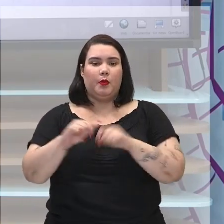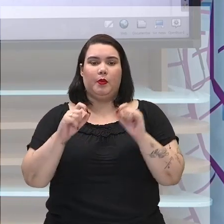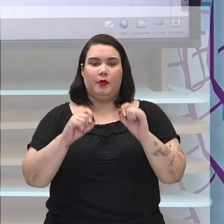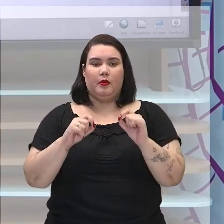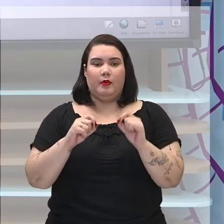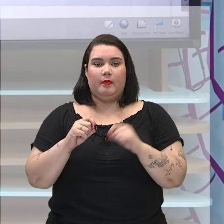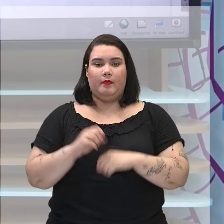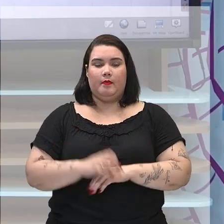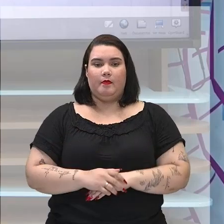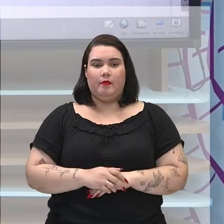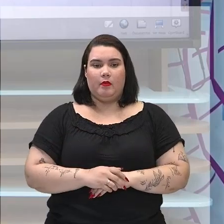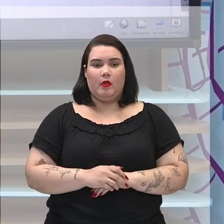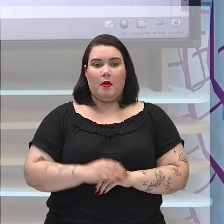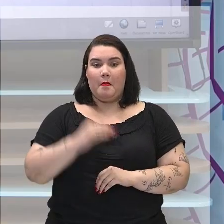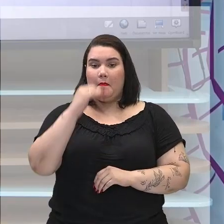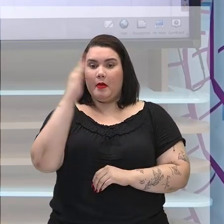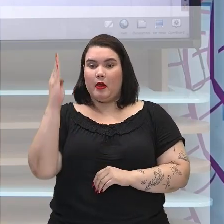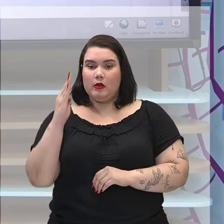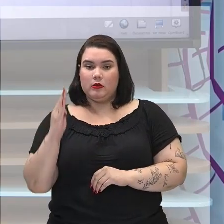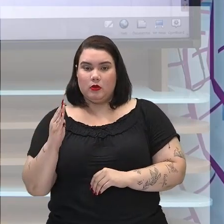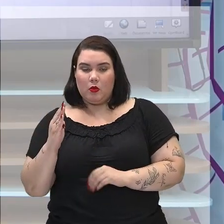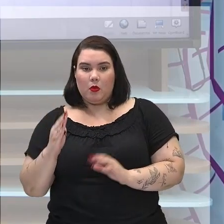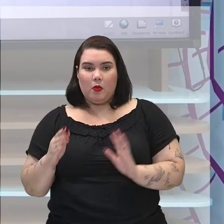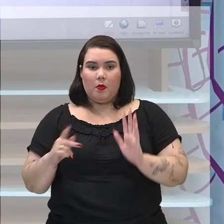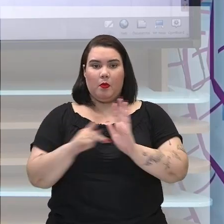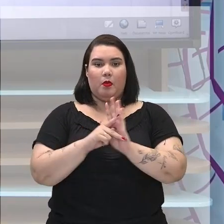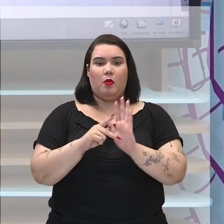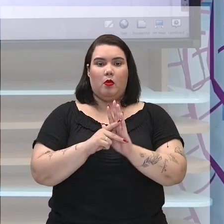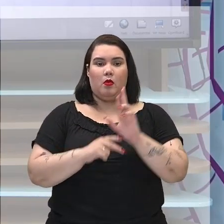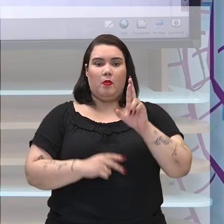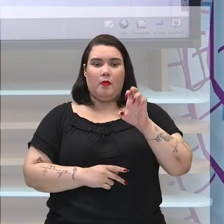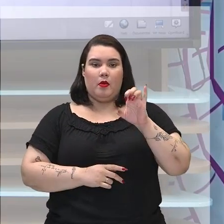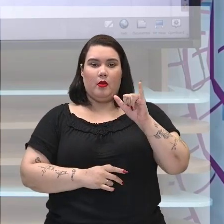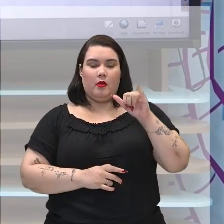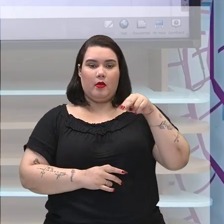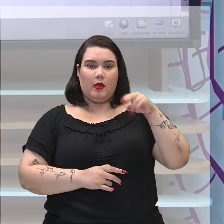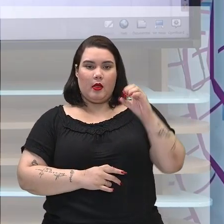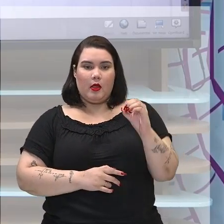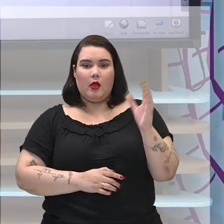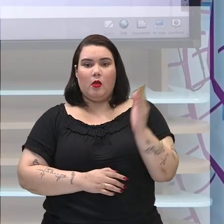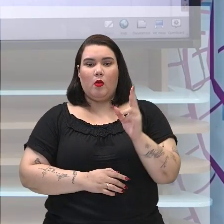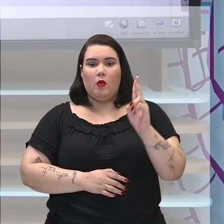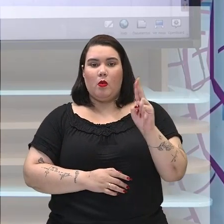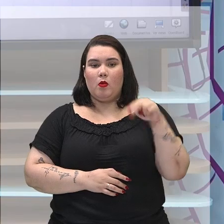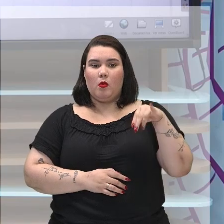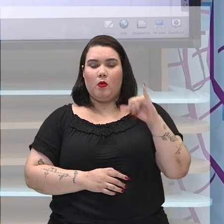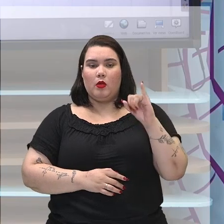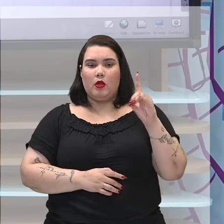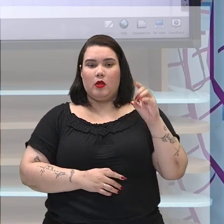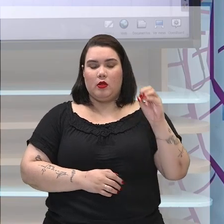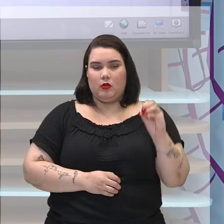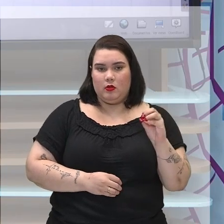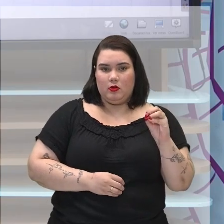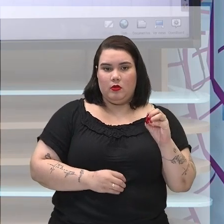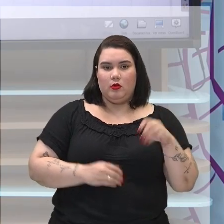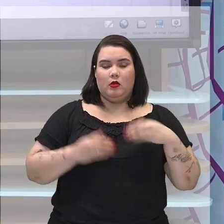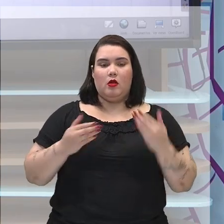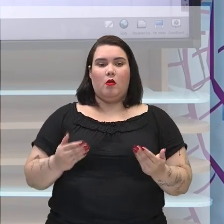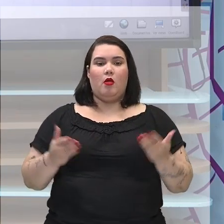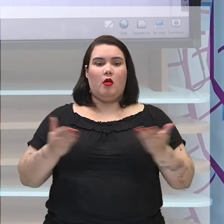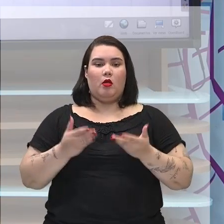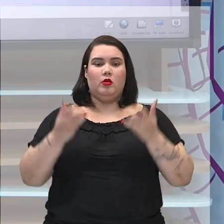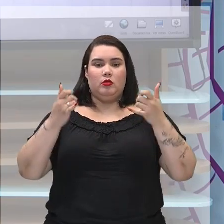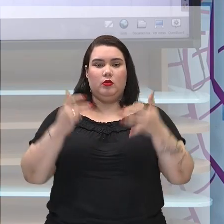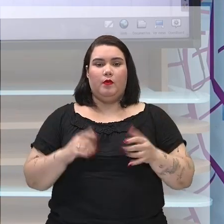a Reino Unido de Brasil e Algarves então isso quer dizer agora que não é somente o